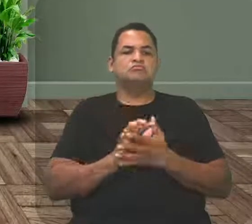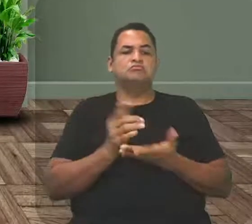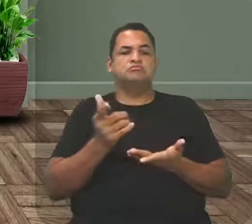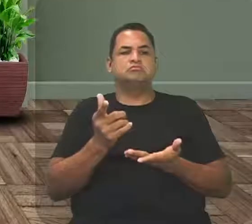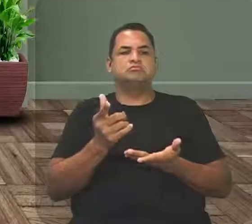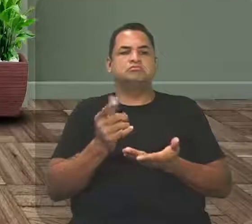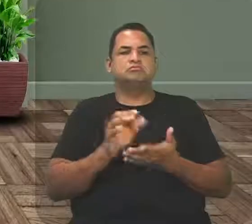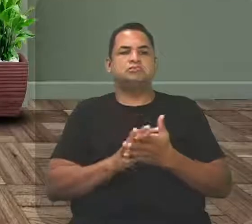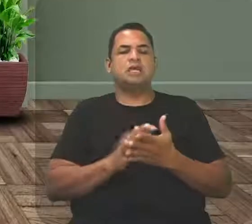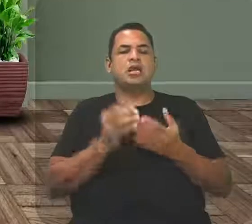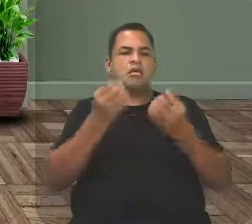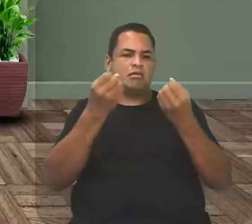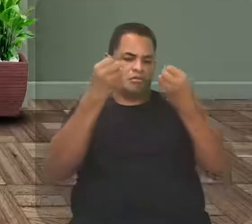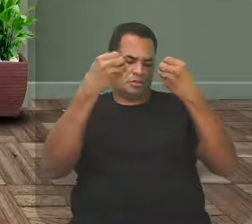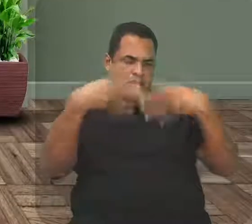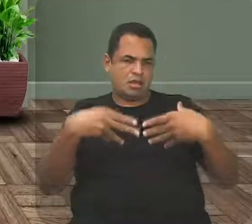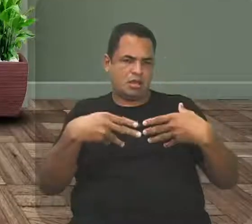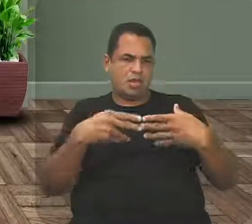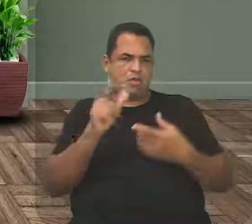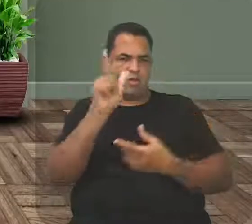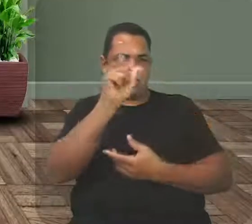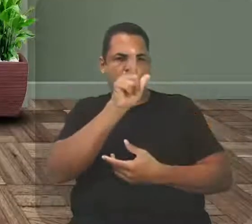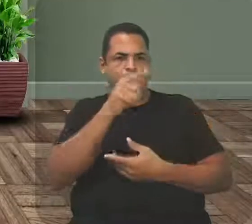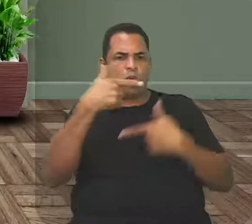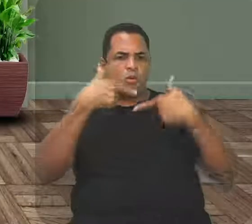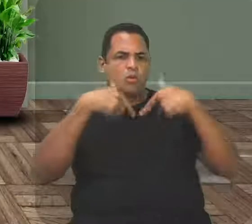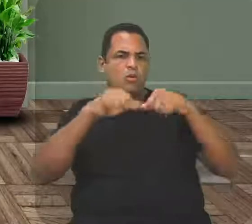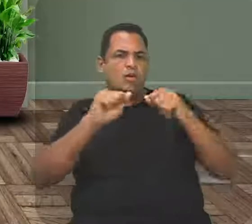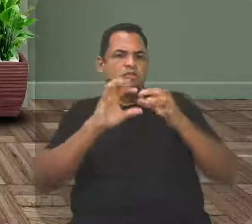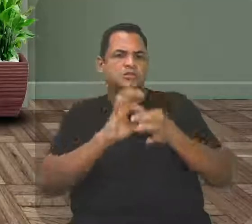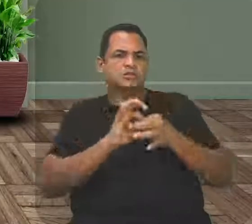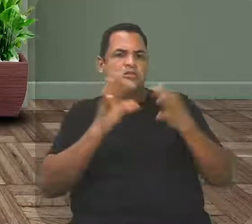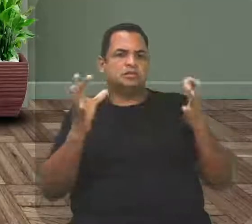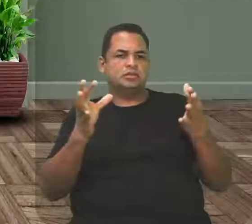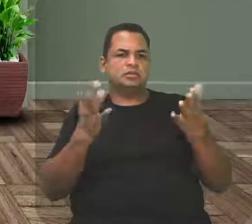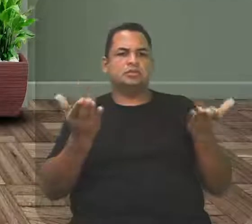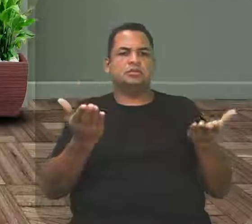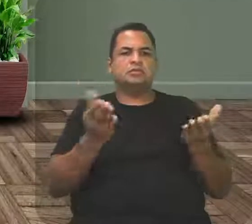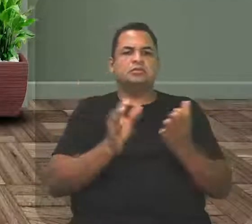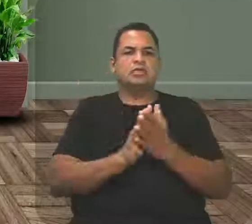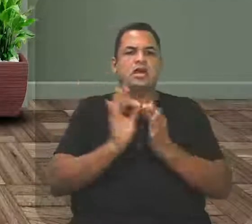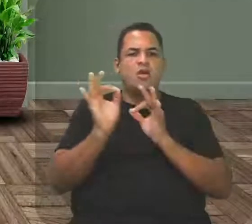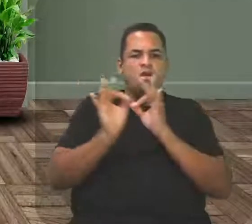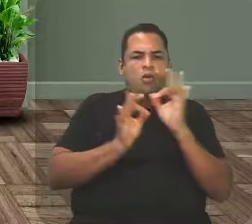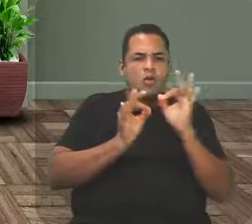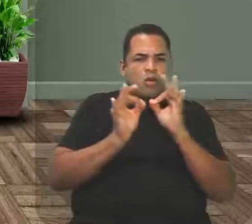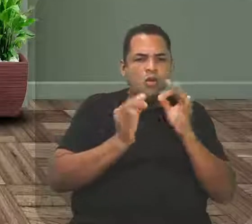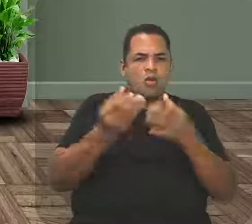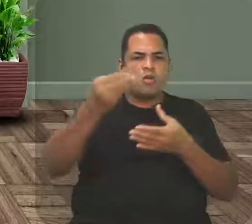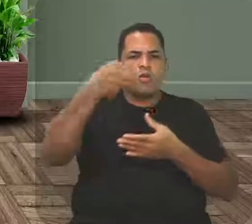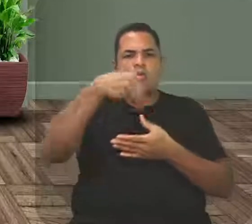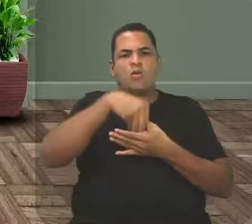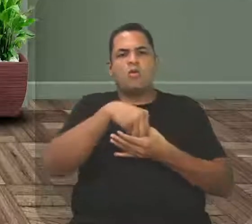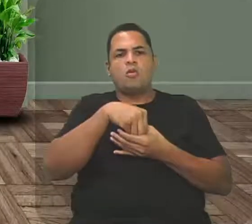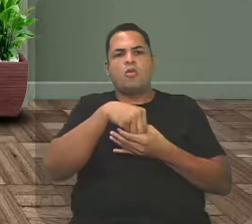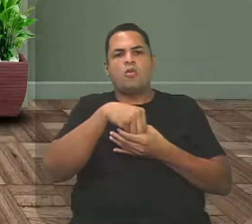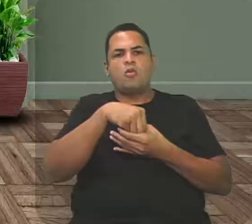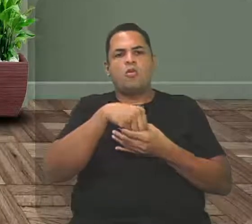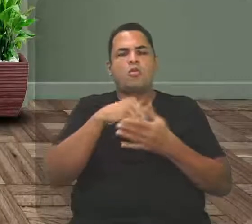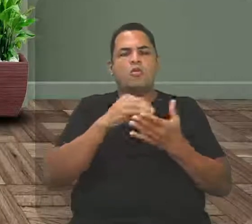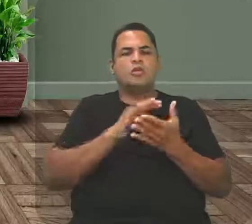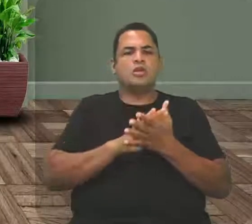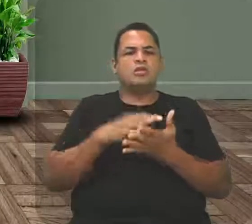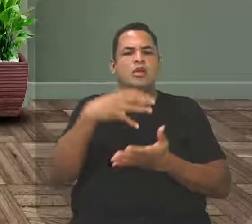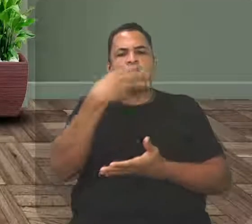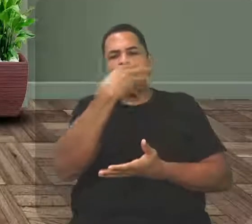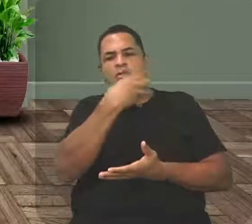tratando uma linguagem aí totalmente livre pra essa construção, né? Aí dentro dessa melodia,